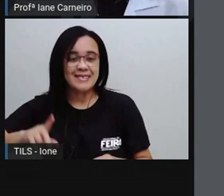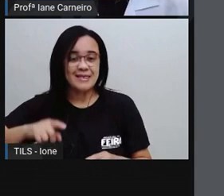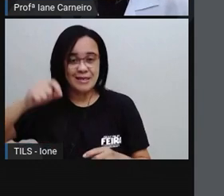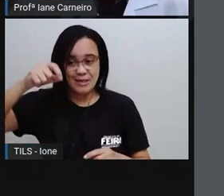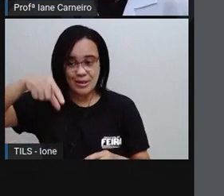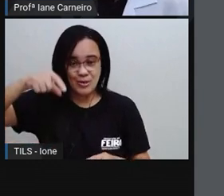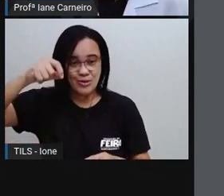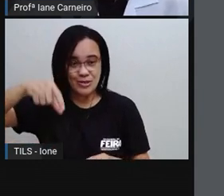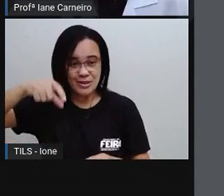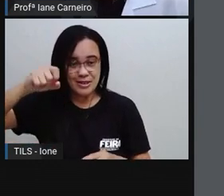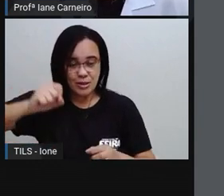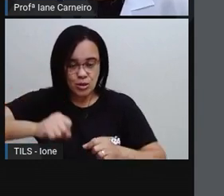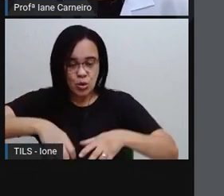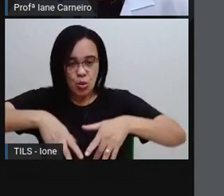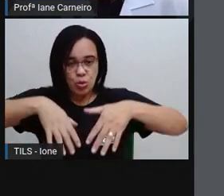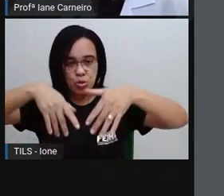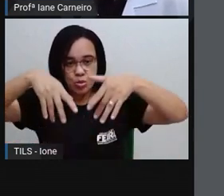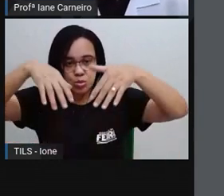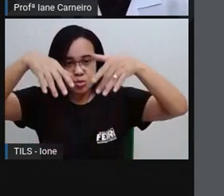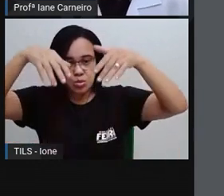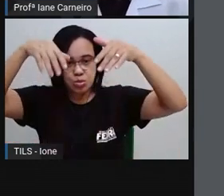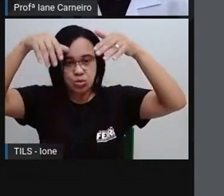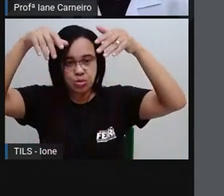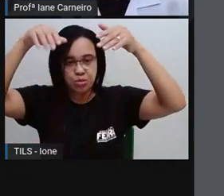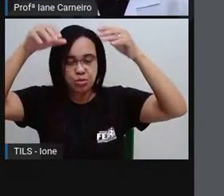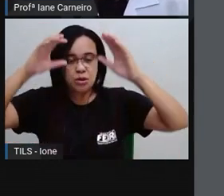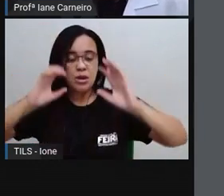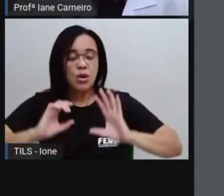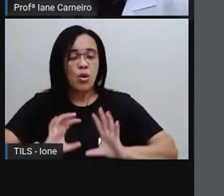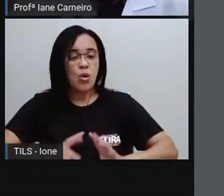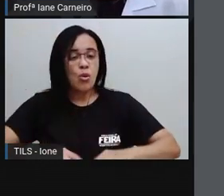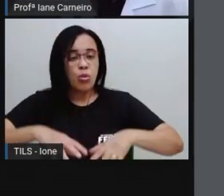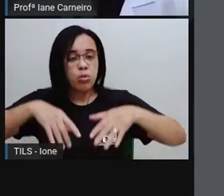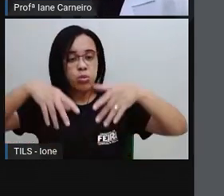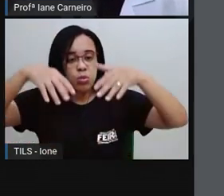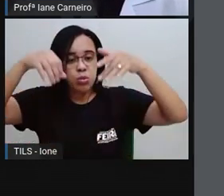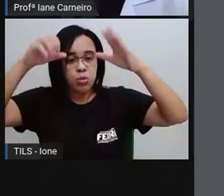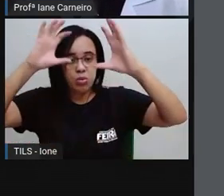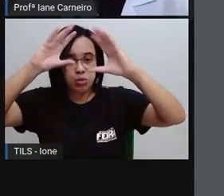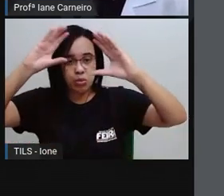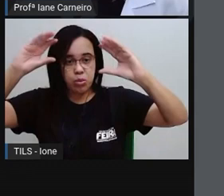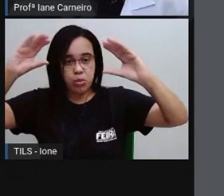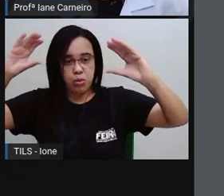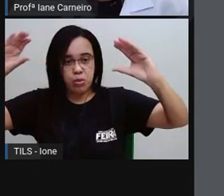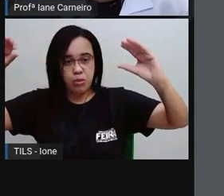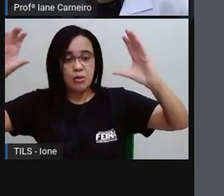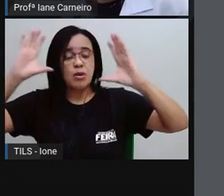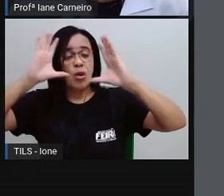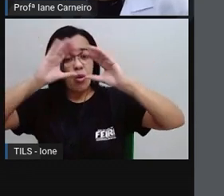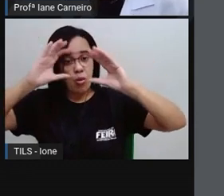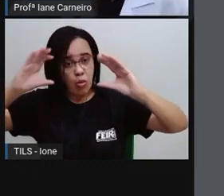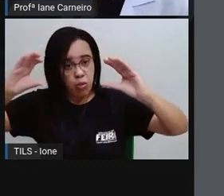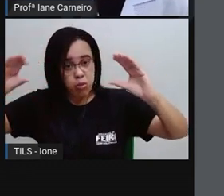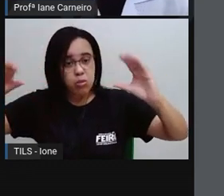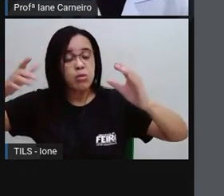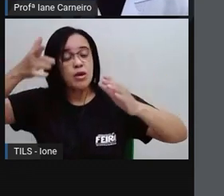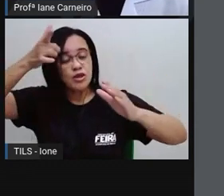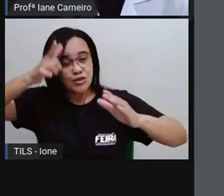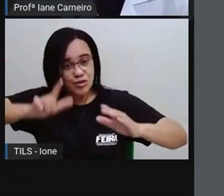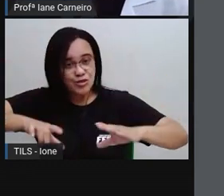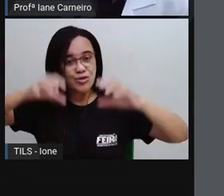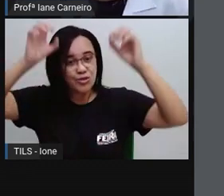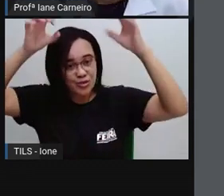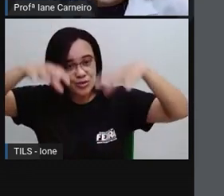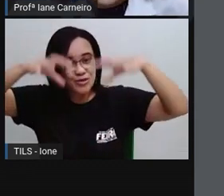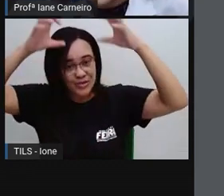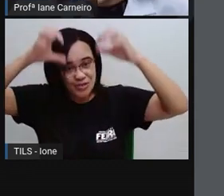subindo em forma de fumacinha chamada evaporação. E formaram outra nuvem de chuva para recomeçar